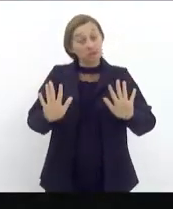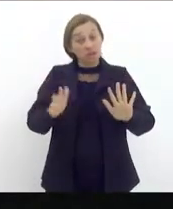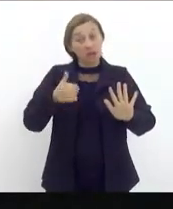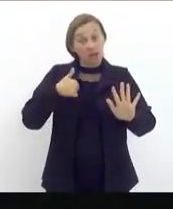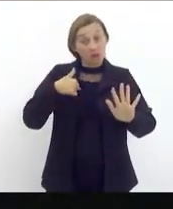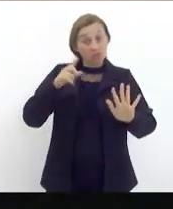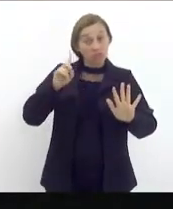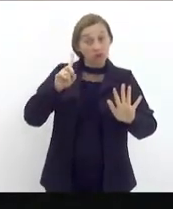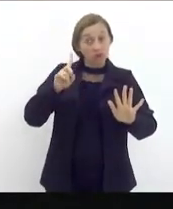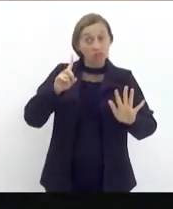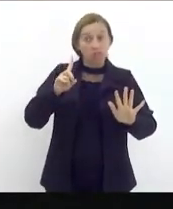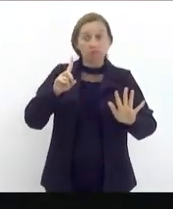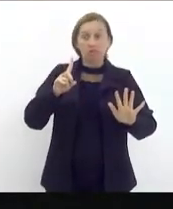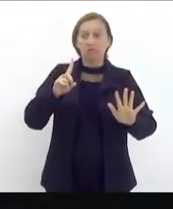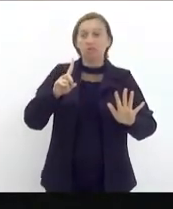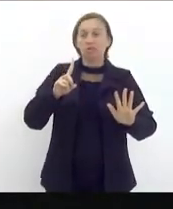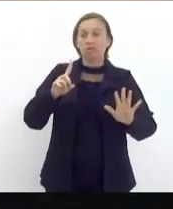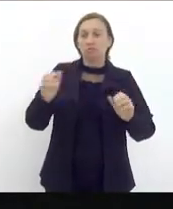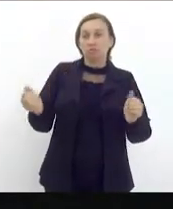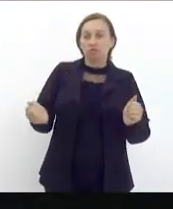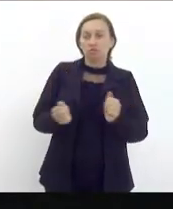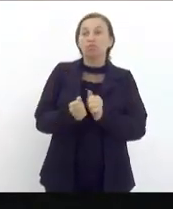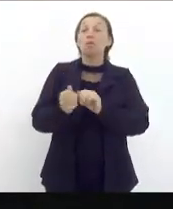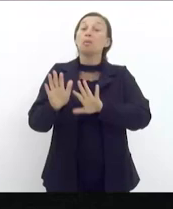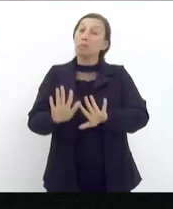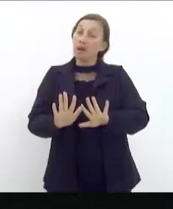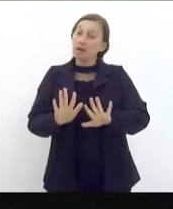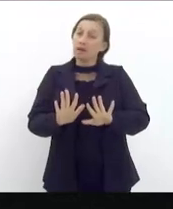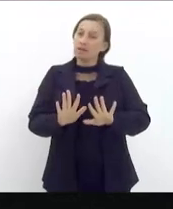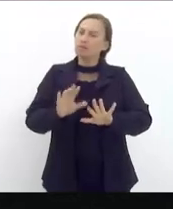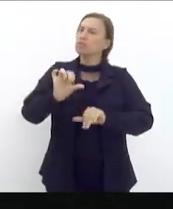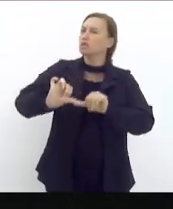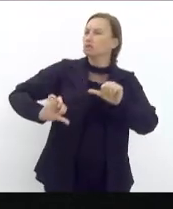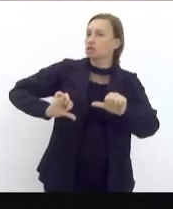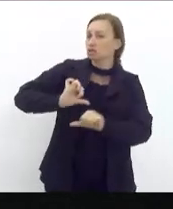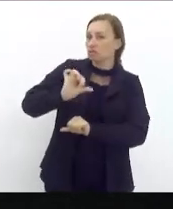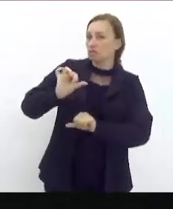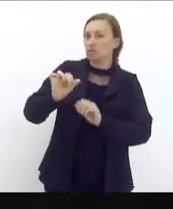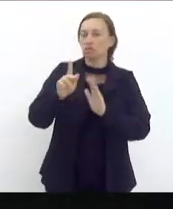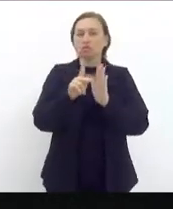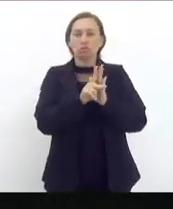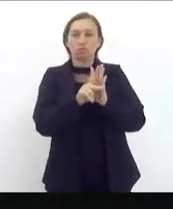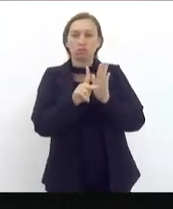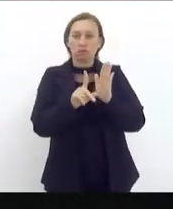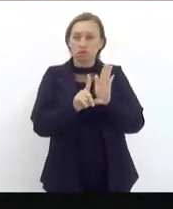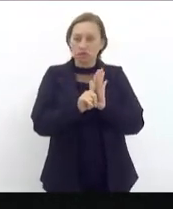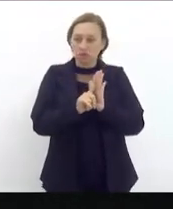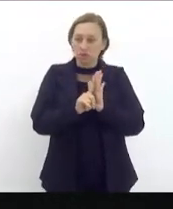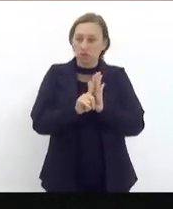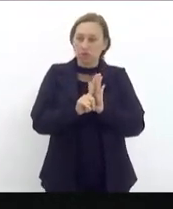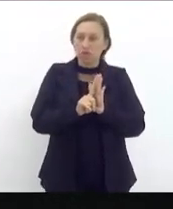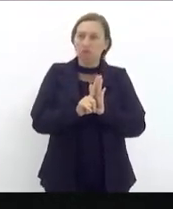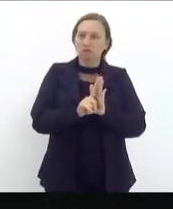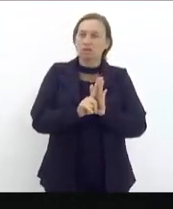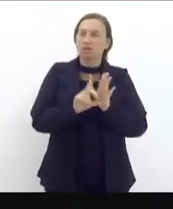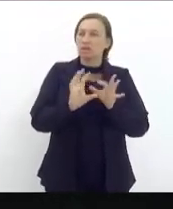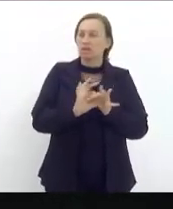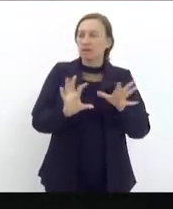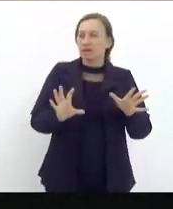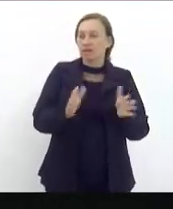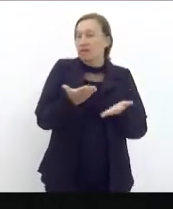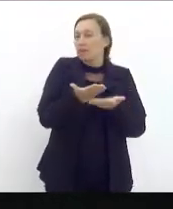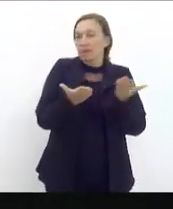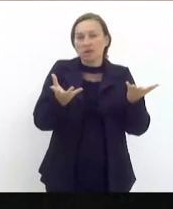me filio a esse parecer. Por outro lado, uma transformação do projeto meramente em autorizativo, ele perde a sua